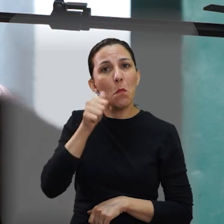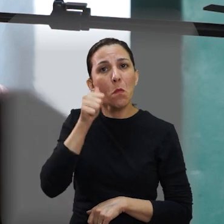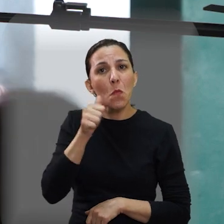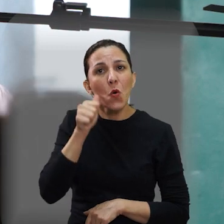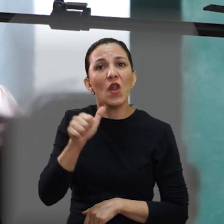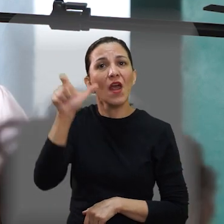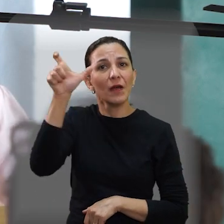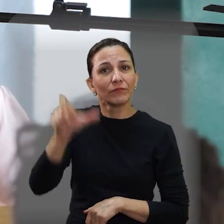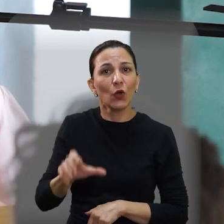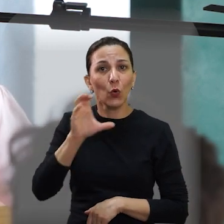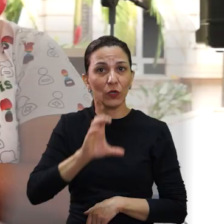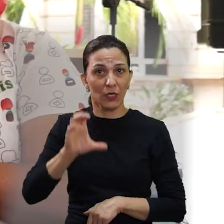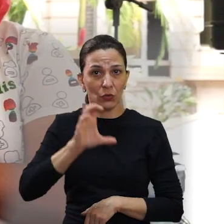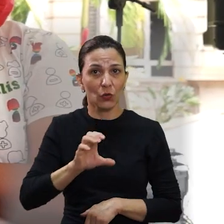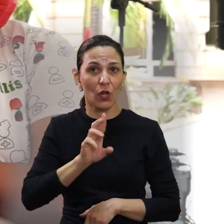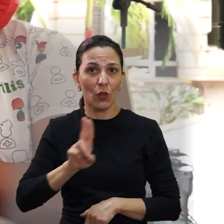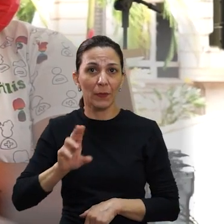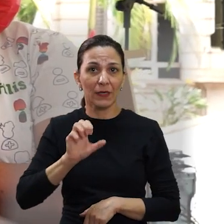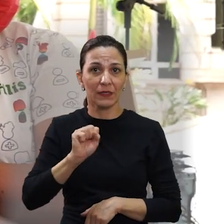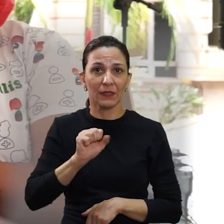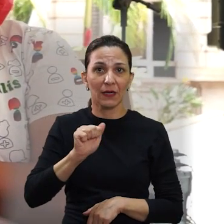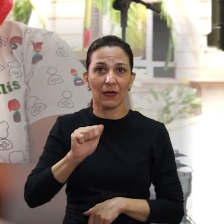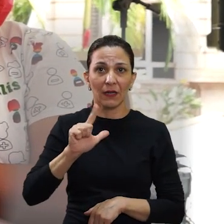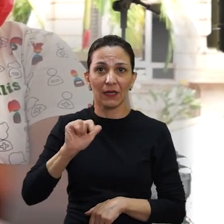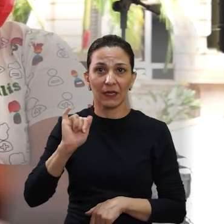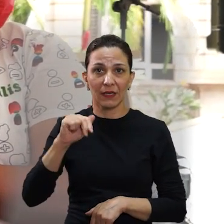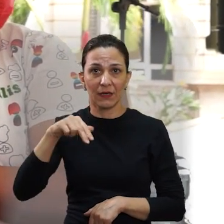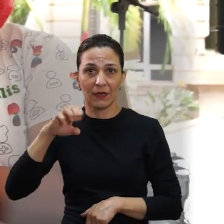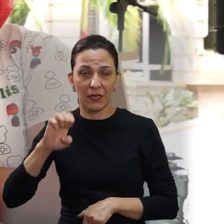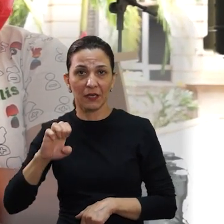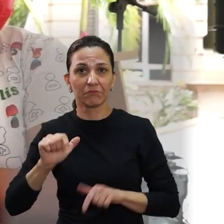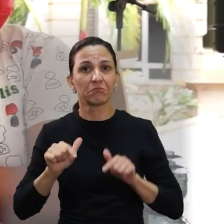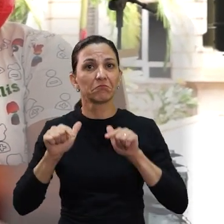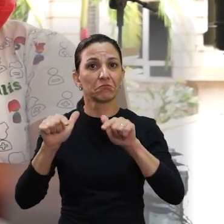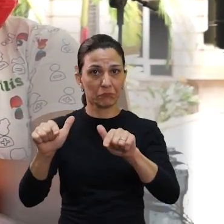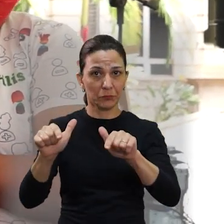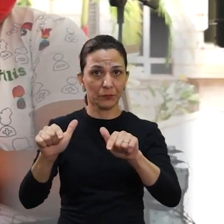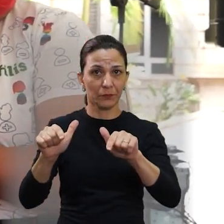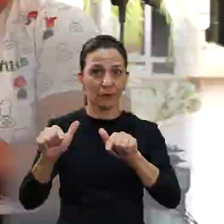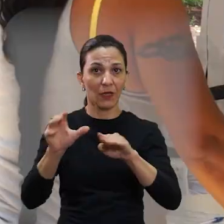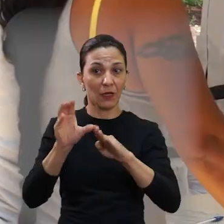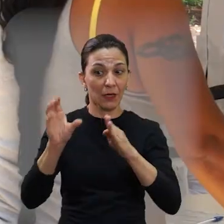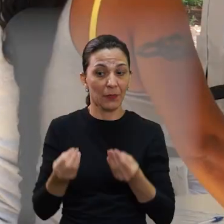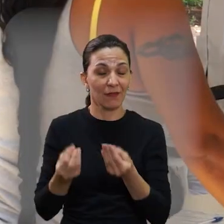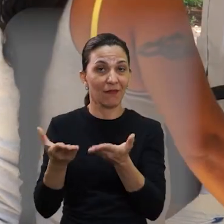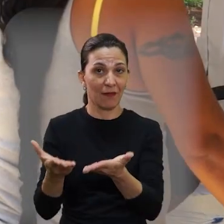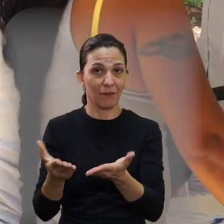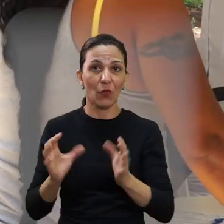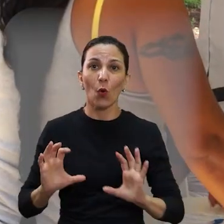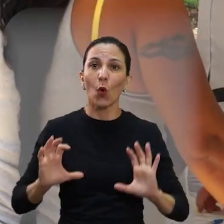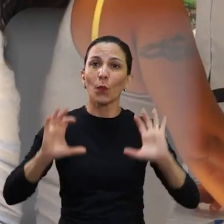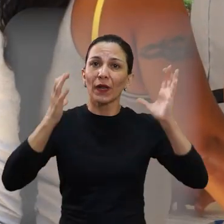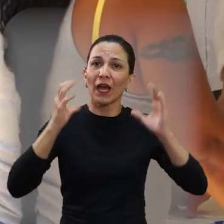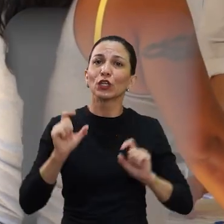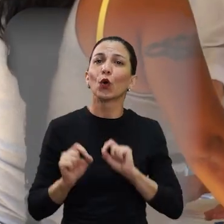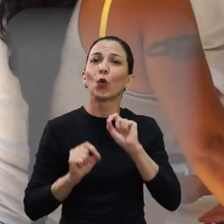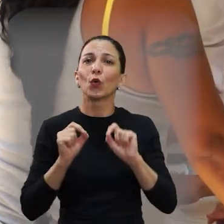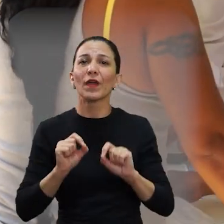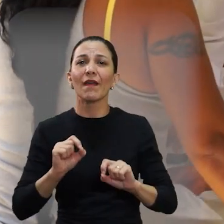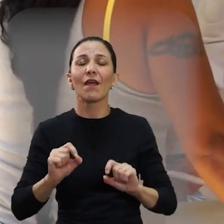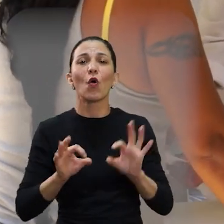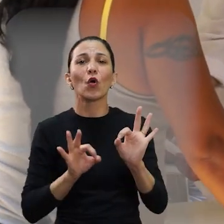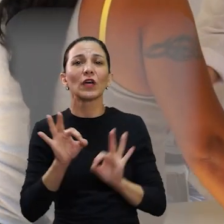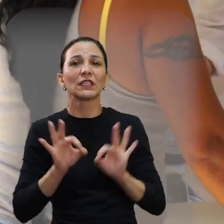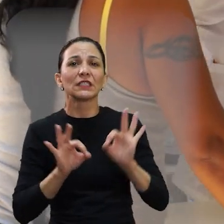AIDS, Saliane Ribeiro, recebeu o diploma de honra ao mérito da Câmara de Araraquara. A homenagem aconteceu durante um